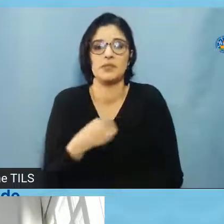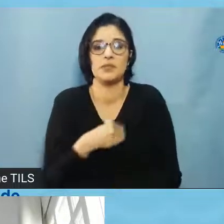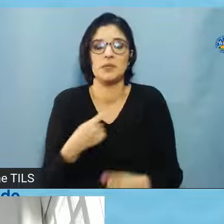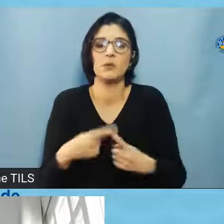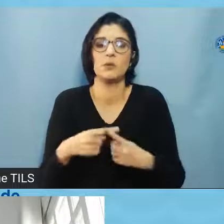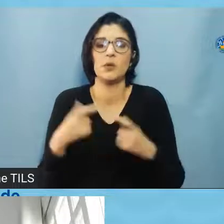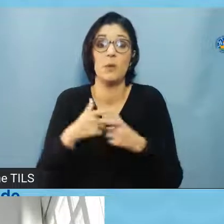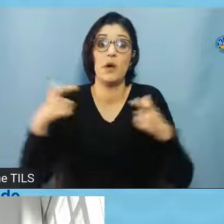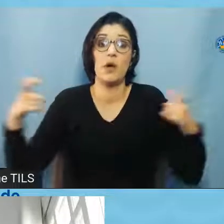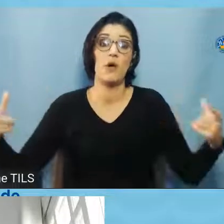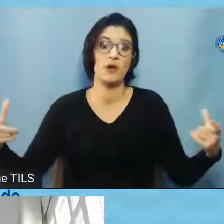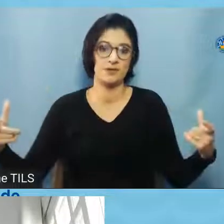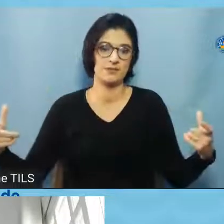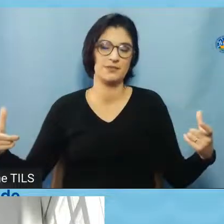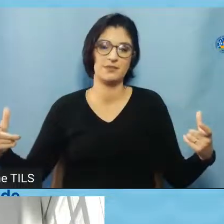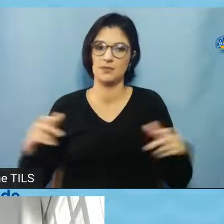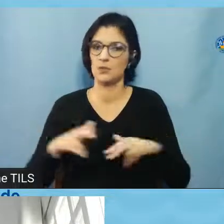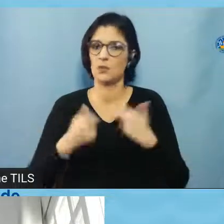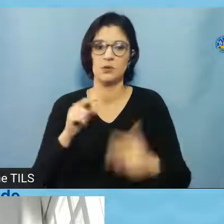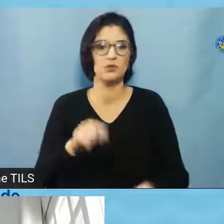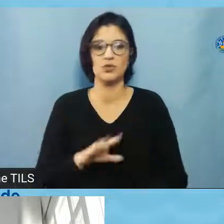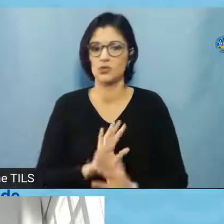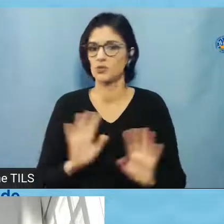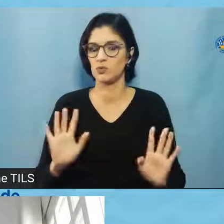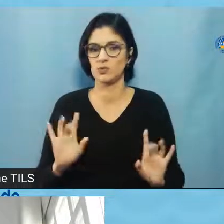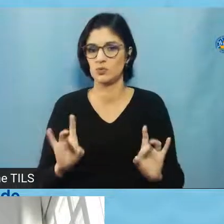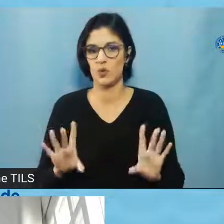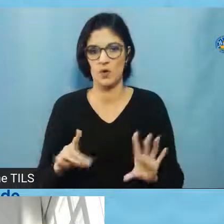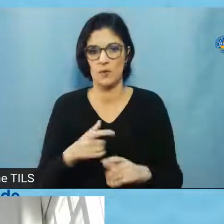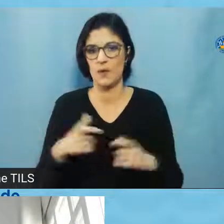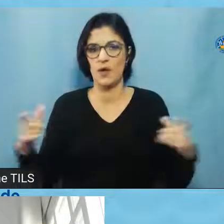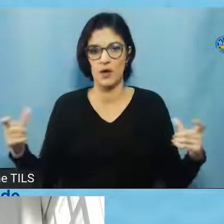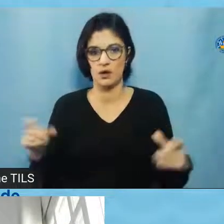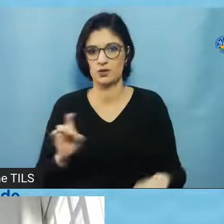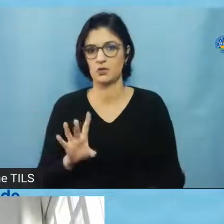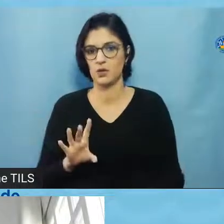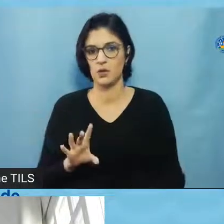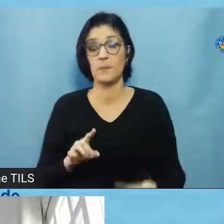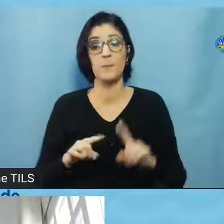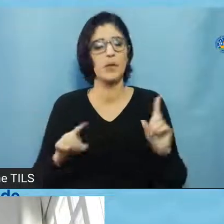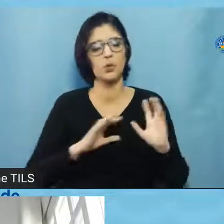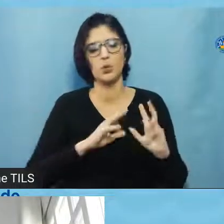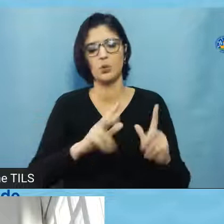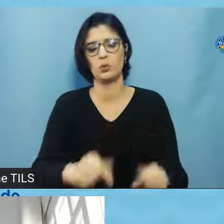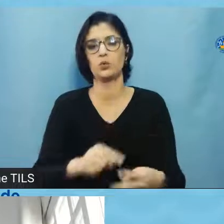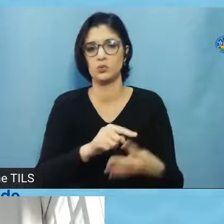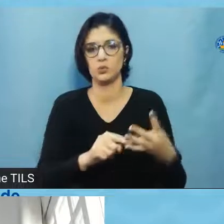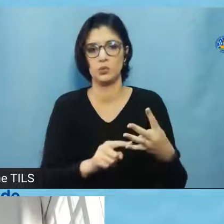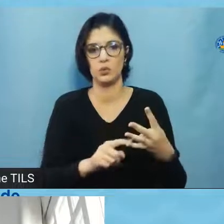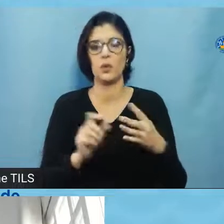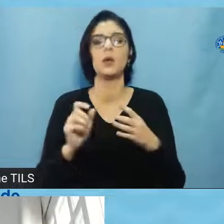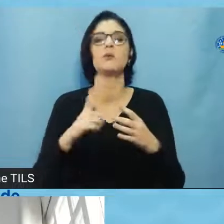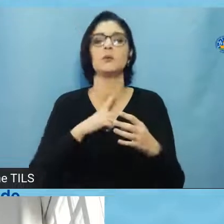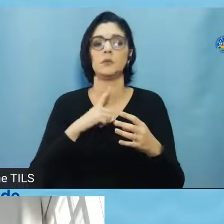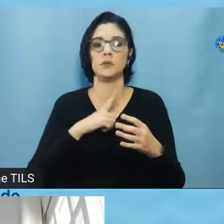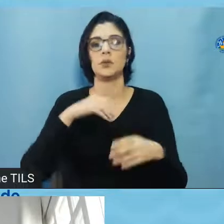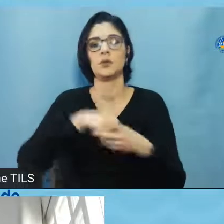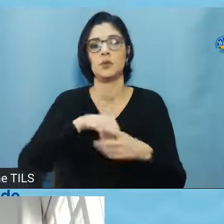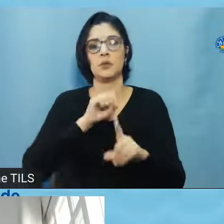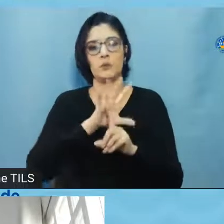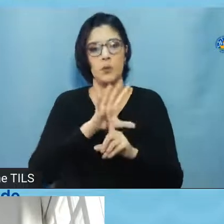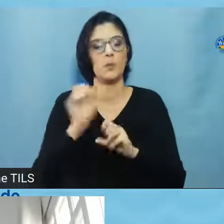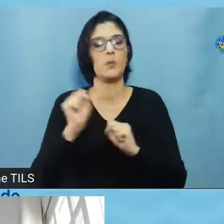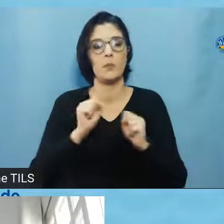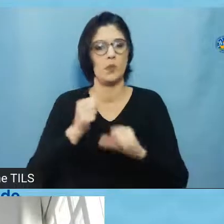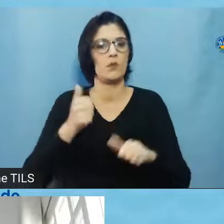maior comitê, tá? Somente por causa disso. Mas todos os comitês têm composição multidisciplinar aqui na UFPEL, e